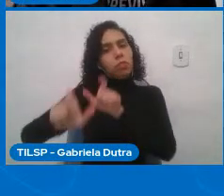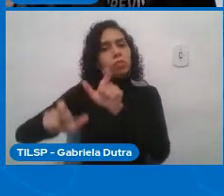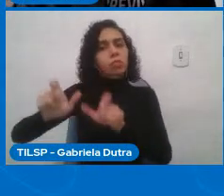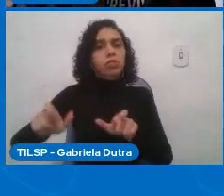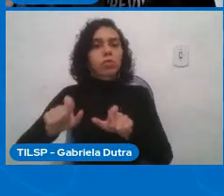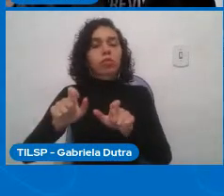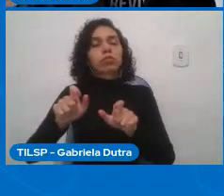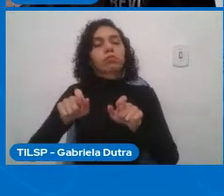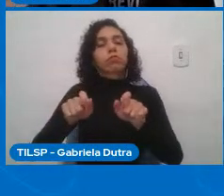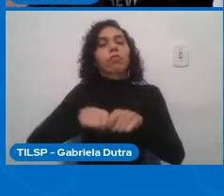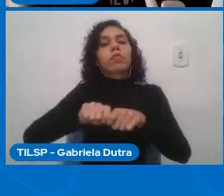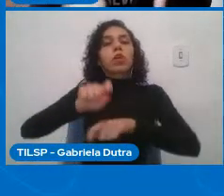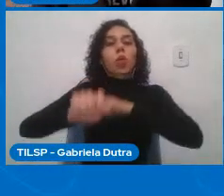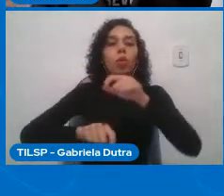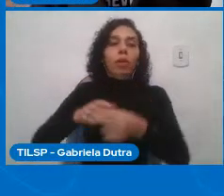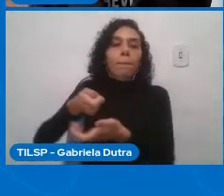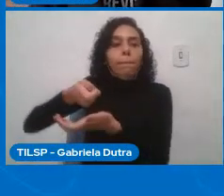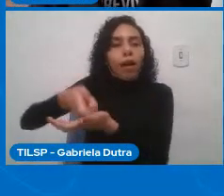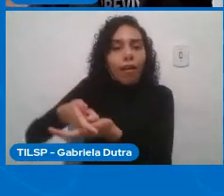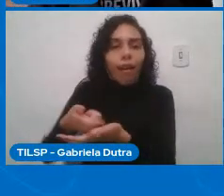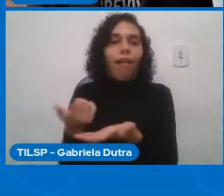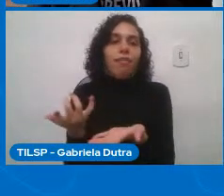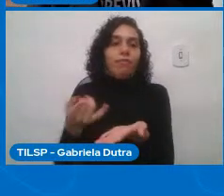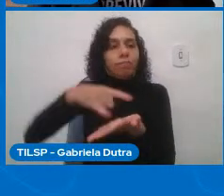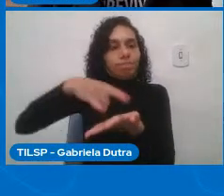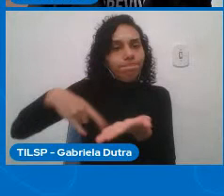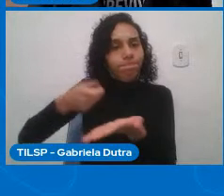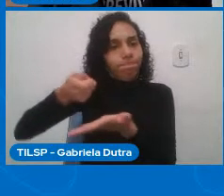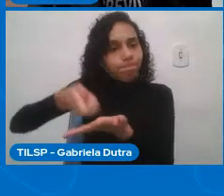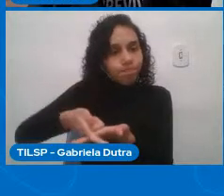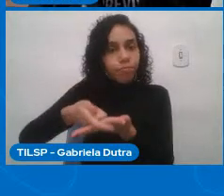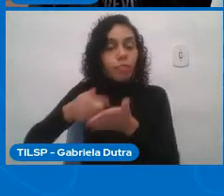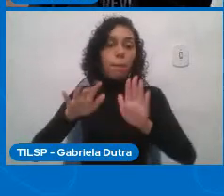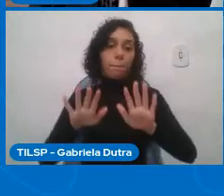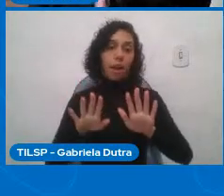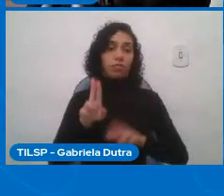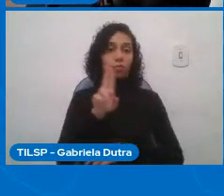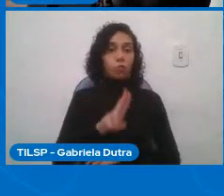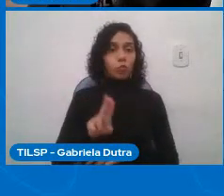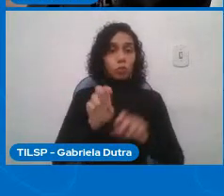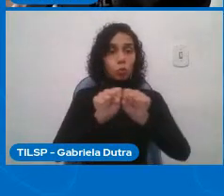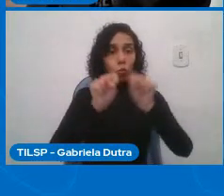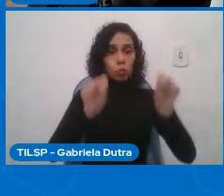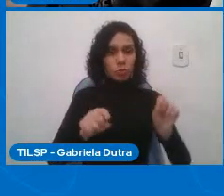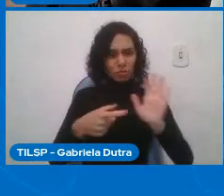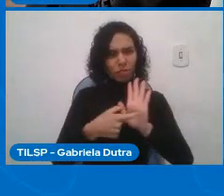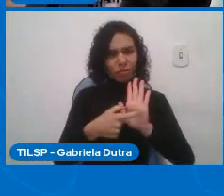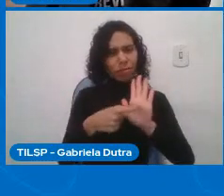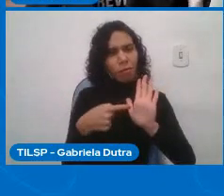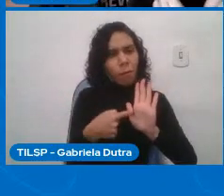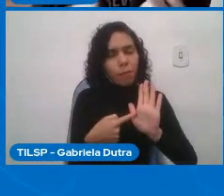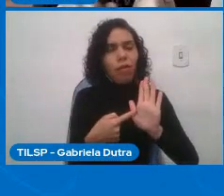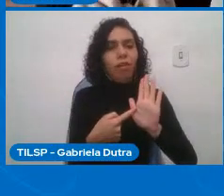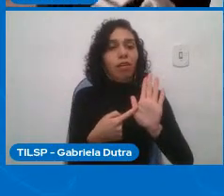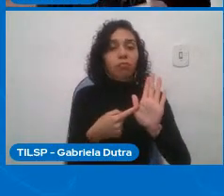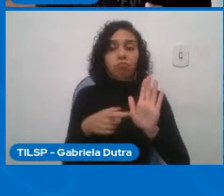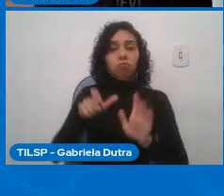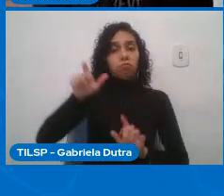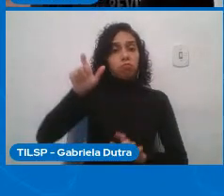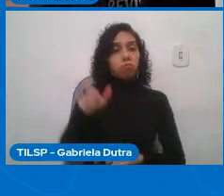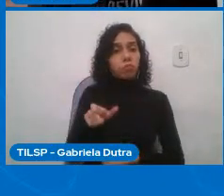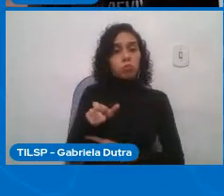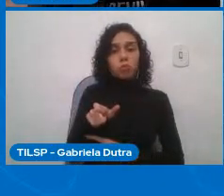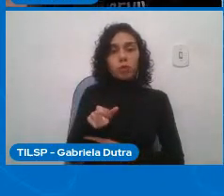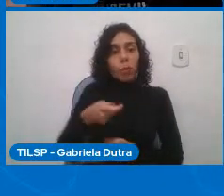recursos. com o sistema e a pessoa era obrigada a utilizá-lo, mas se a pessoa